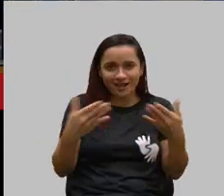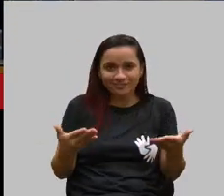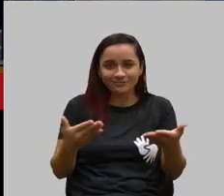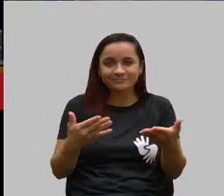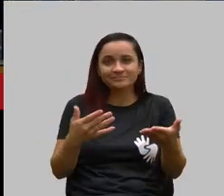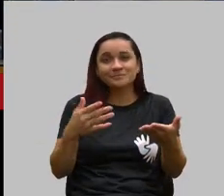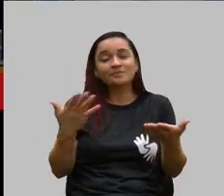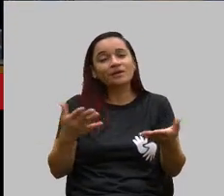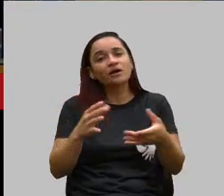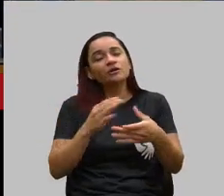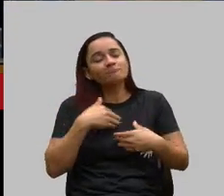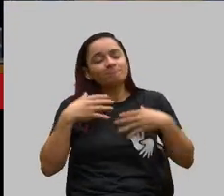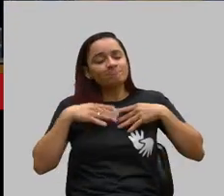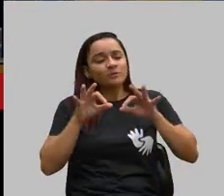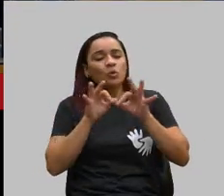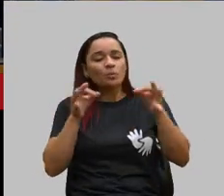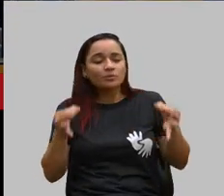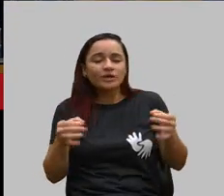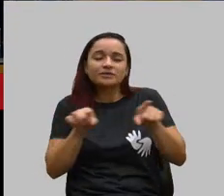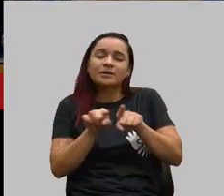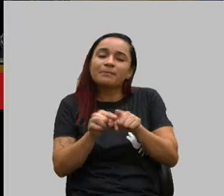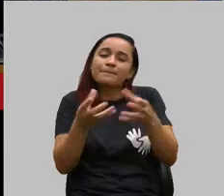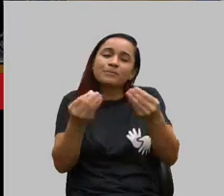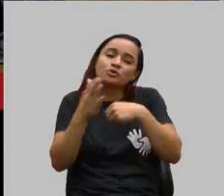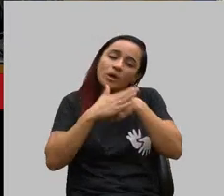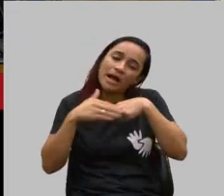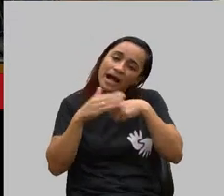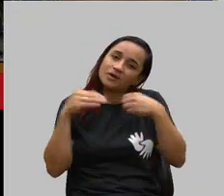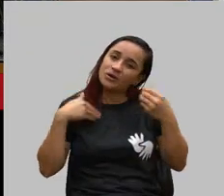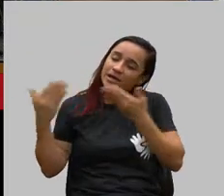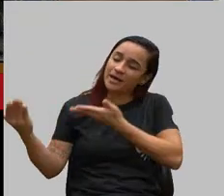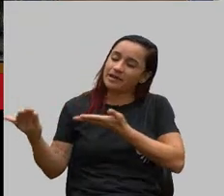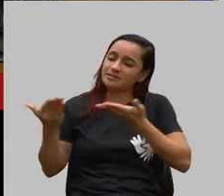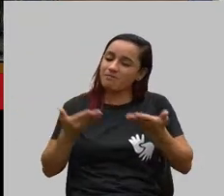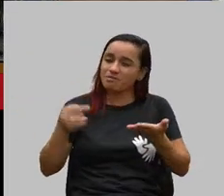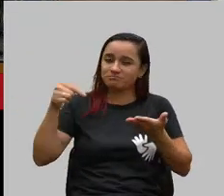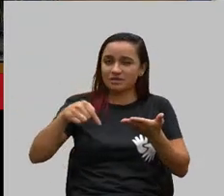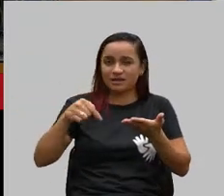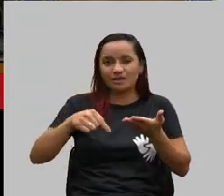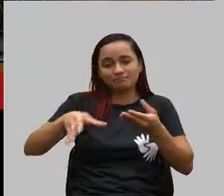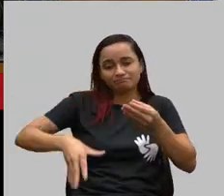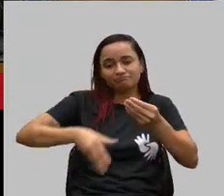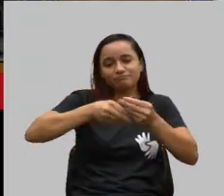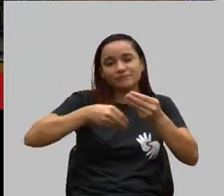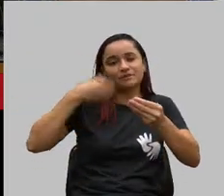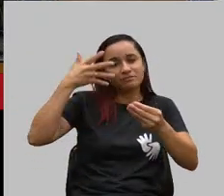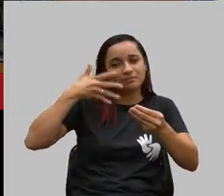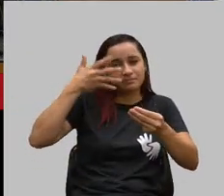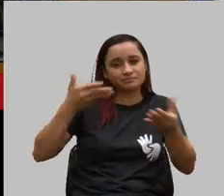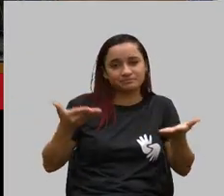humildade e com muito carinho que recebemos você aqui para contribuir com a nossa audiência pública.